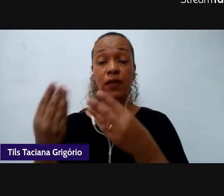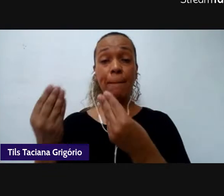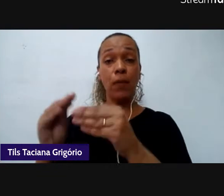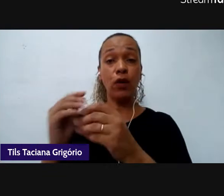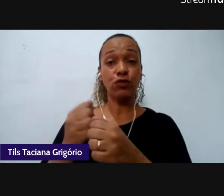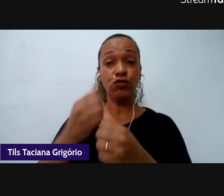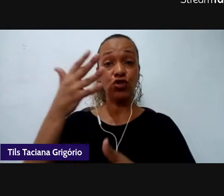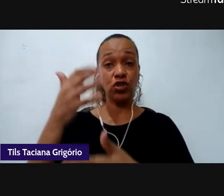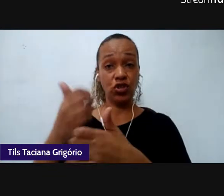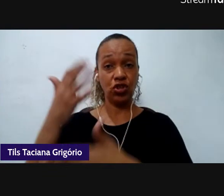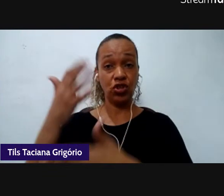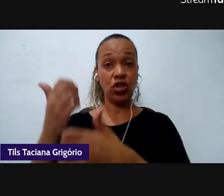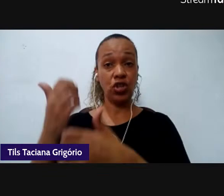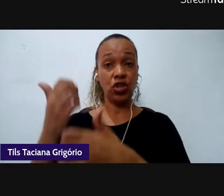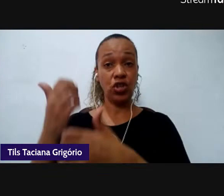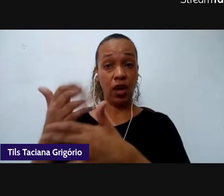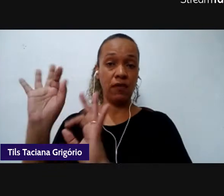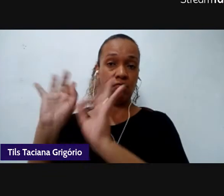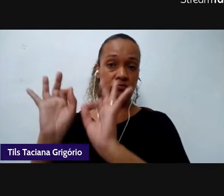vai encaminhando